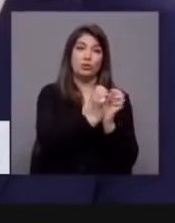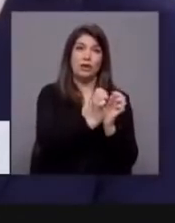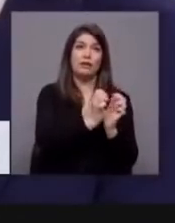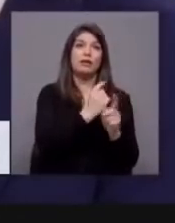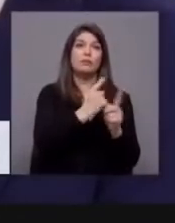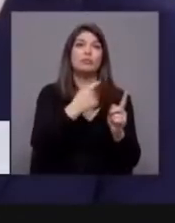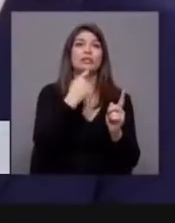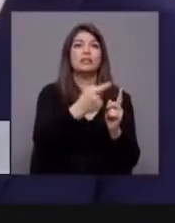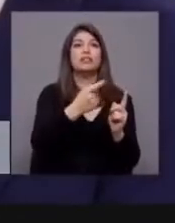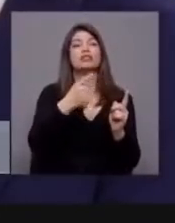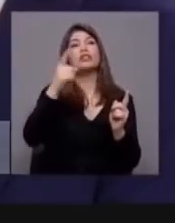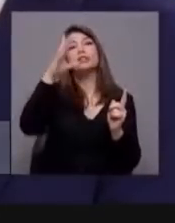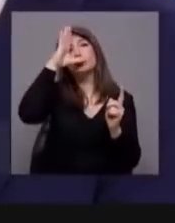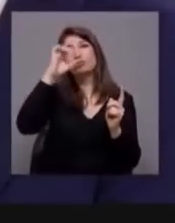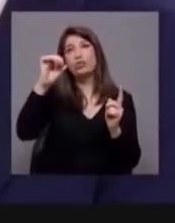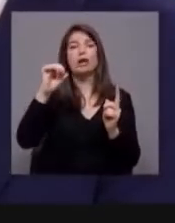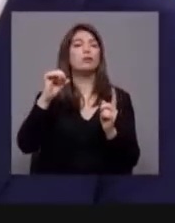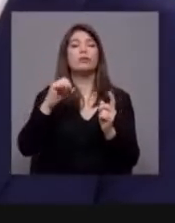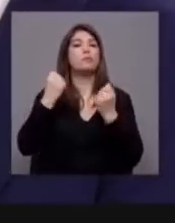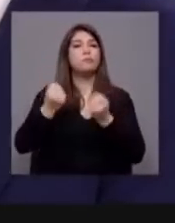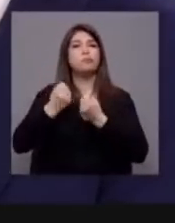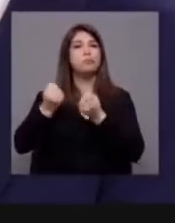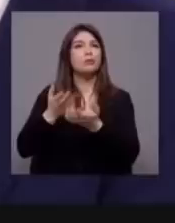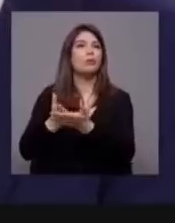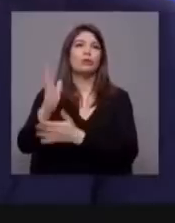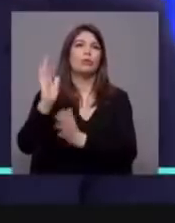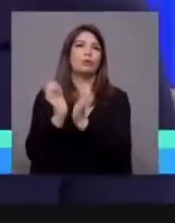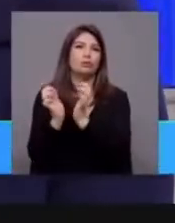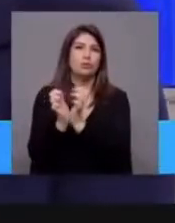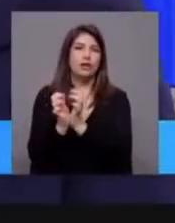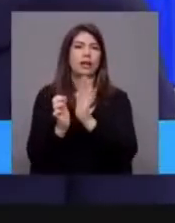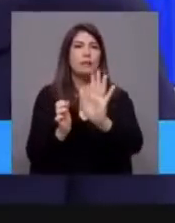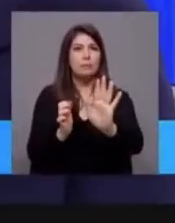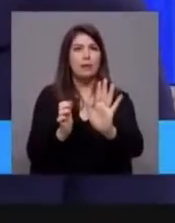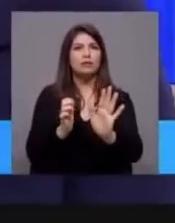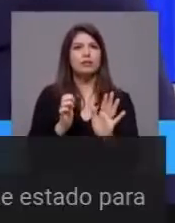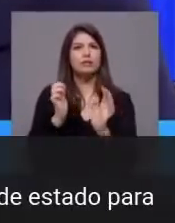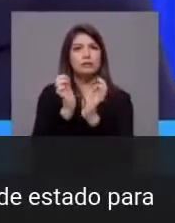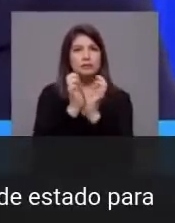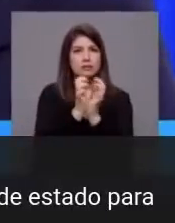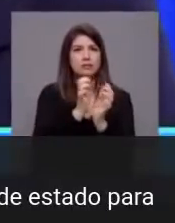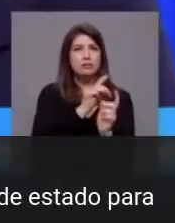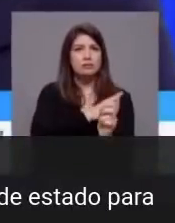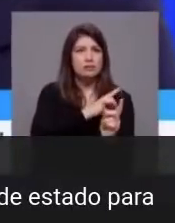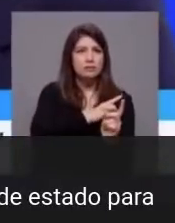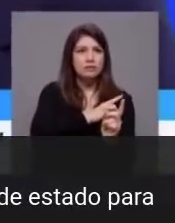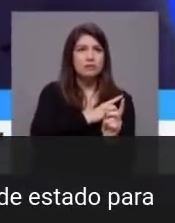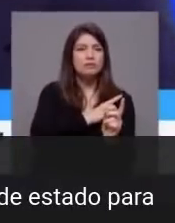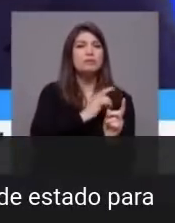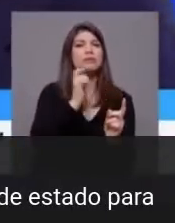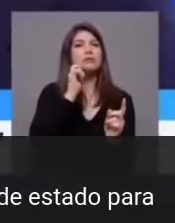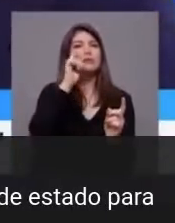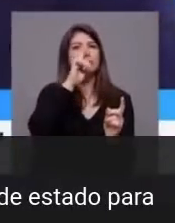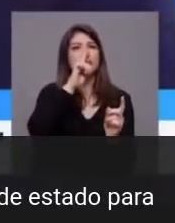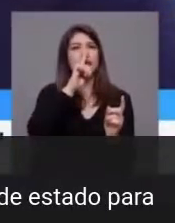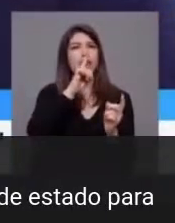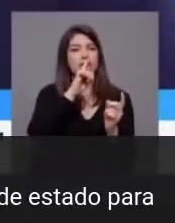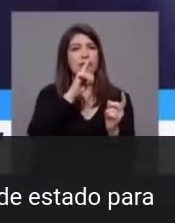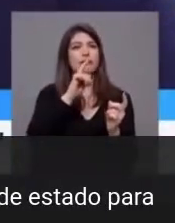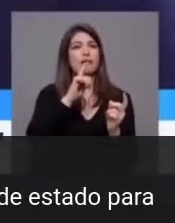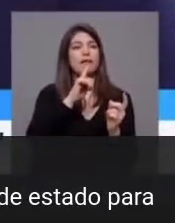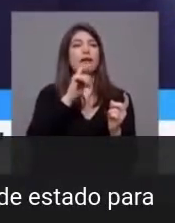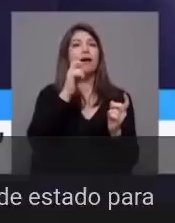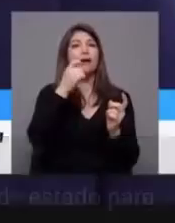Estado não tem capacidade de garantir da segurança social. Ora, o que nós sabemos é que sempre foi privatizada a segurança social, quem depositou lá as suas